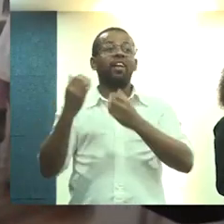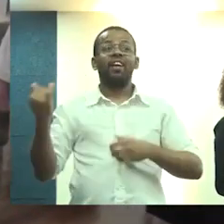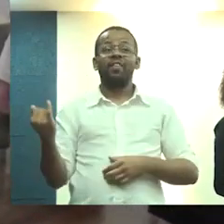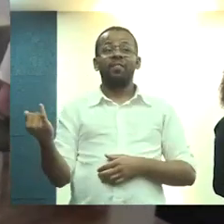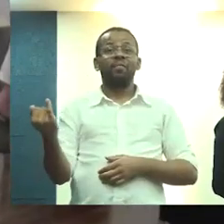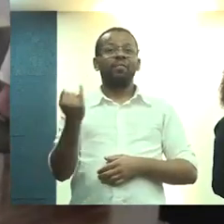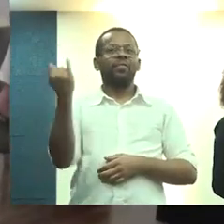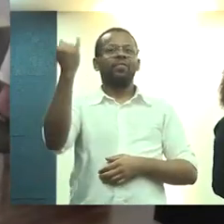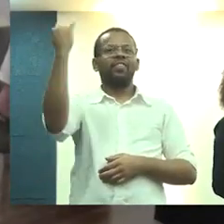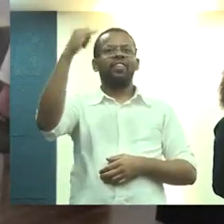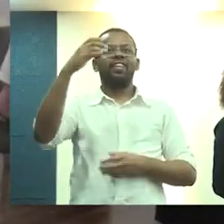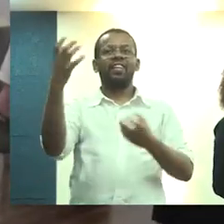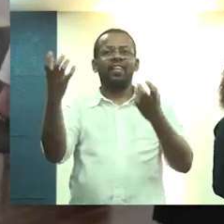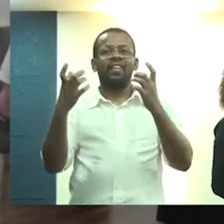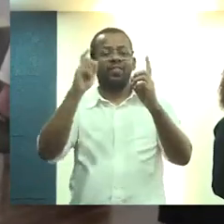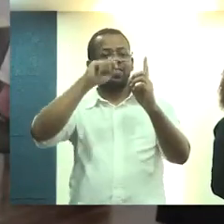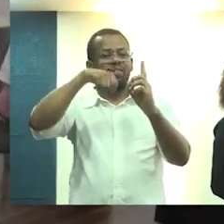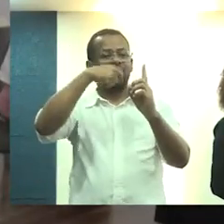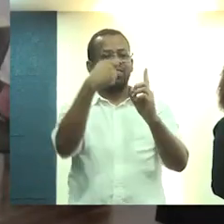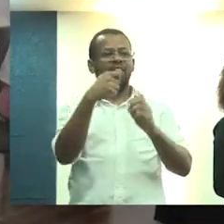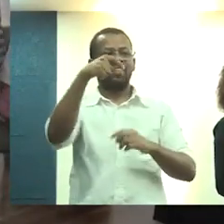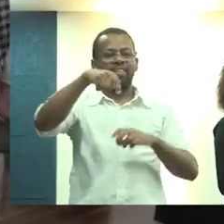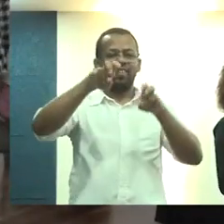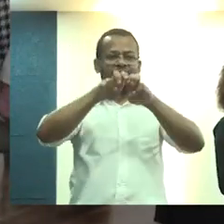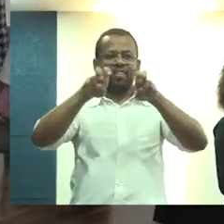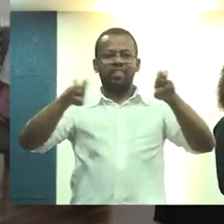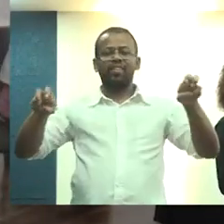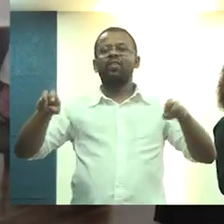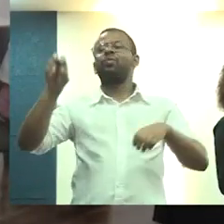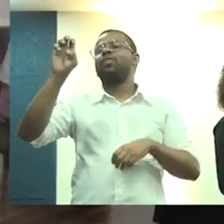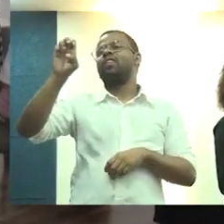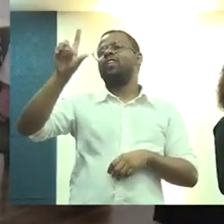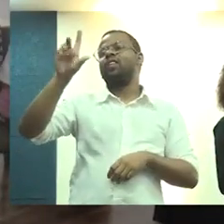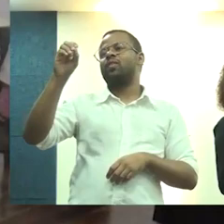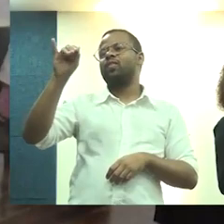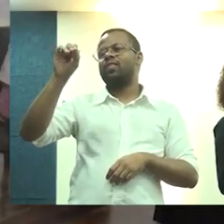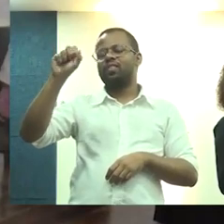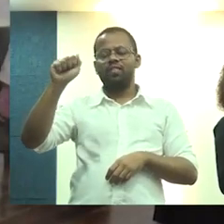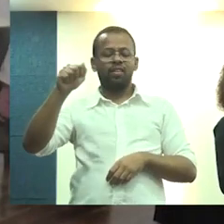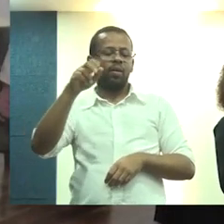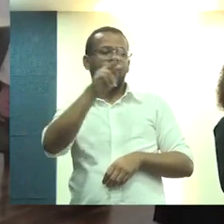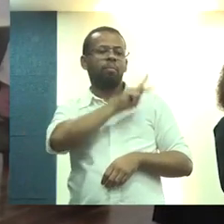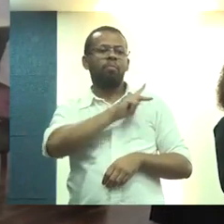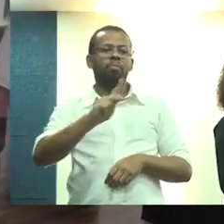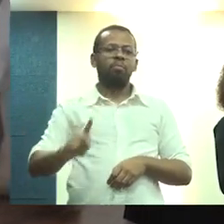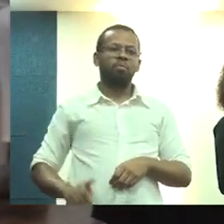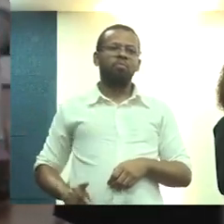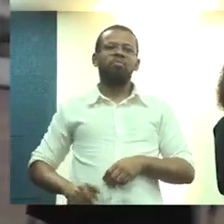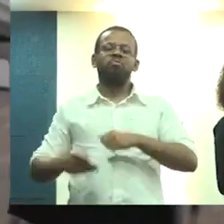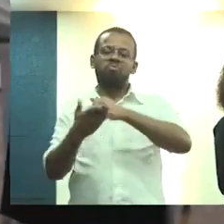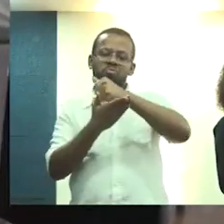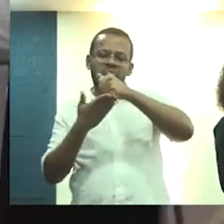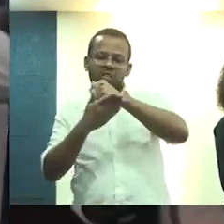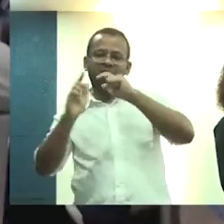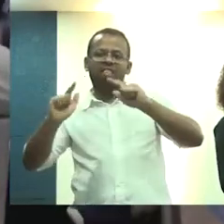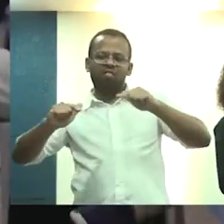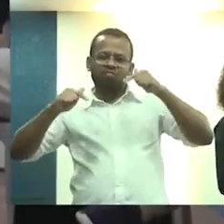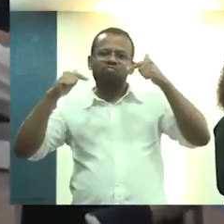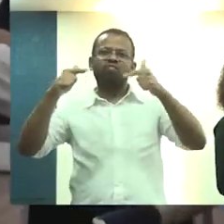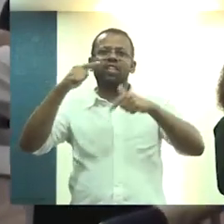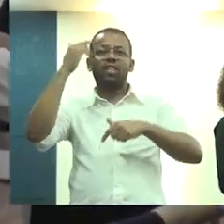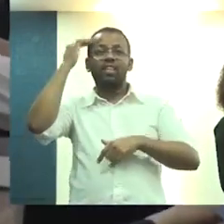tão importante como esse. Queria saudar aqui a mesa em nome de Eloísa, uma presidenta, como a gente disse, é Peno Barro, que